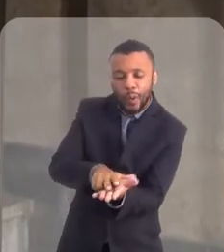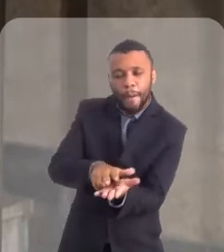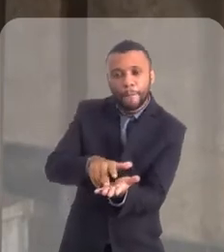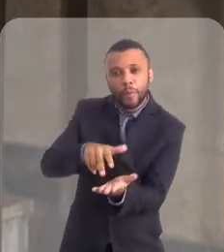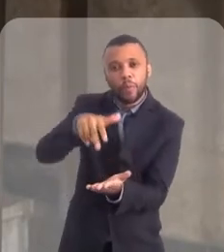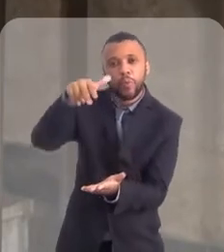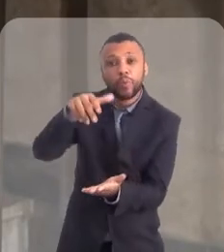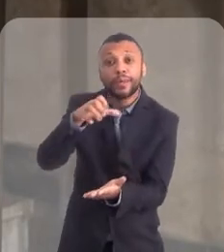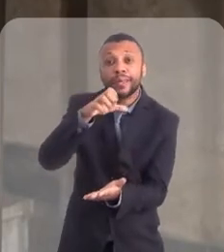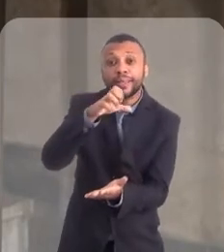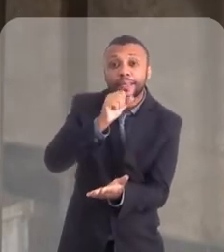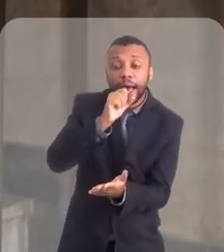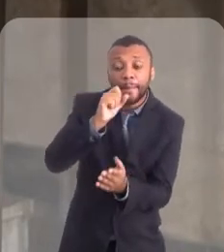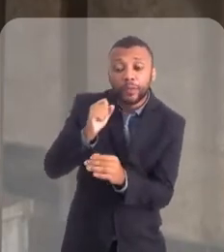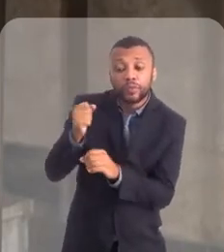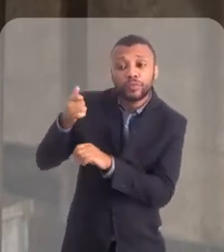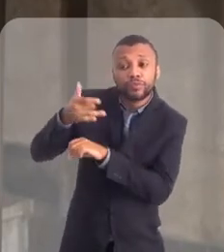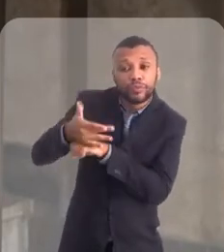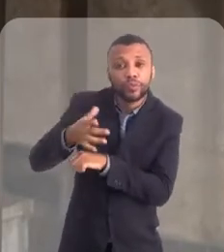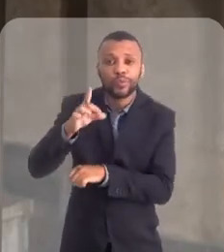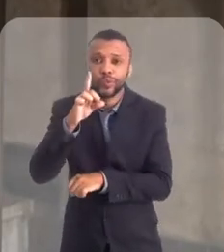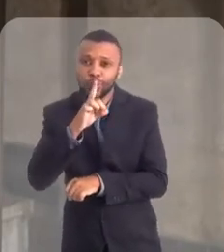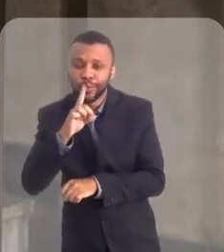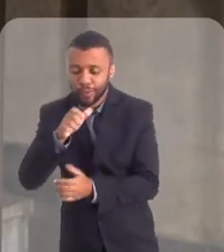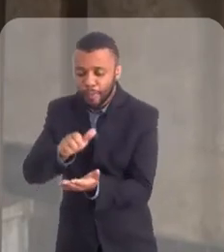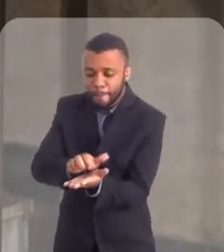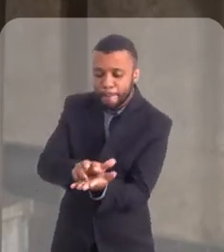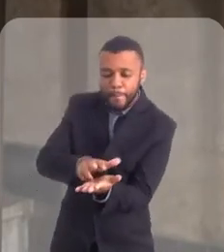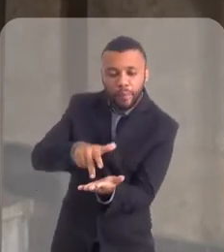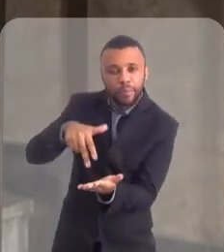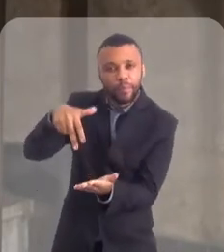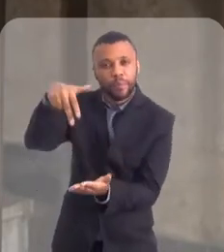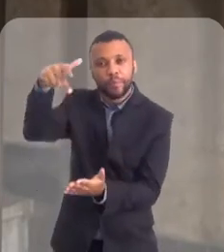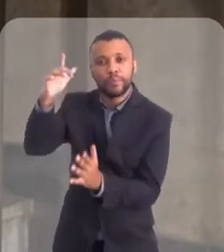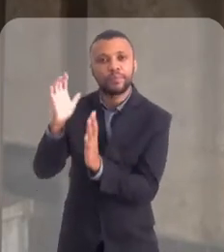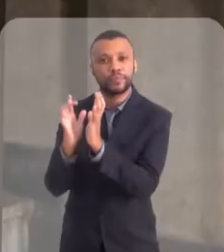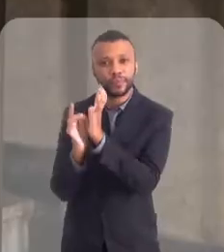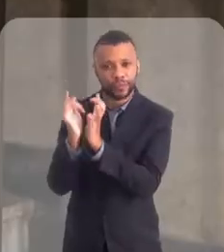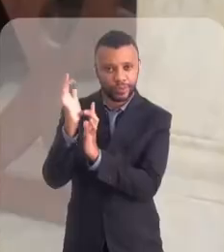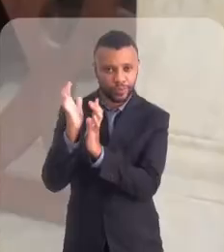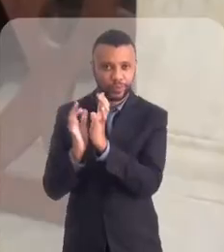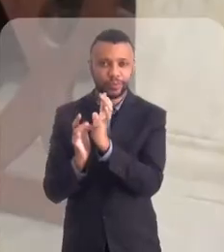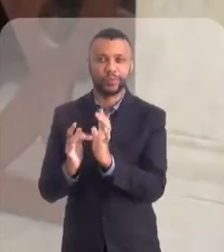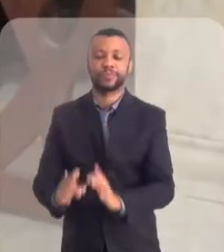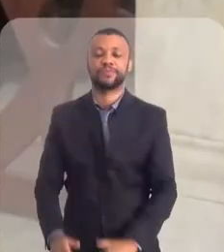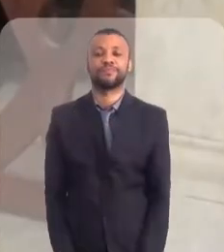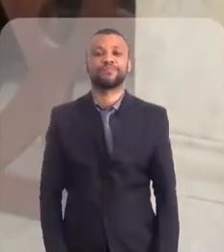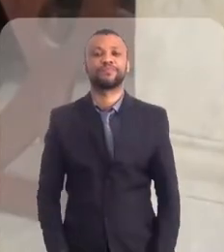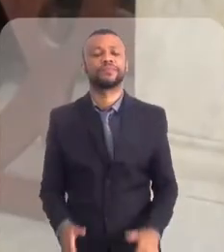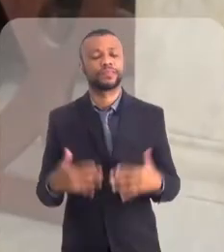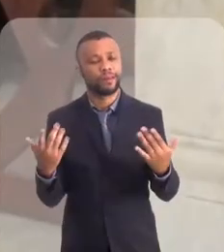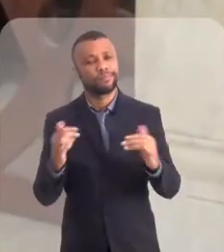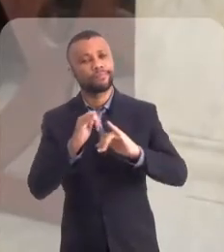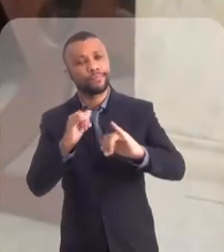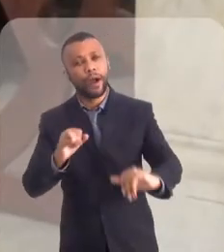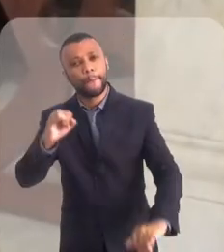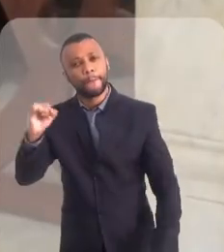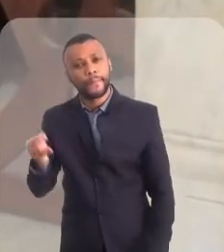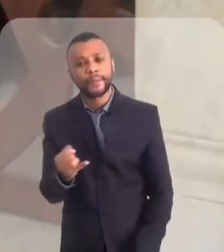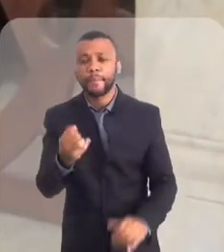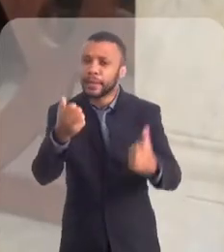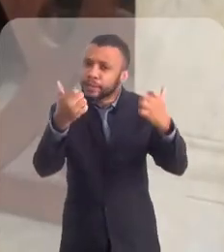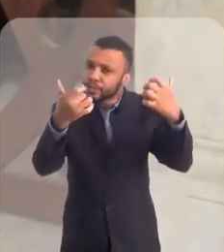na virada de sábado para domingo, a ressurreição do Senhor Jesus. Então, vamos aproveitar para fazer um